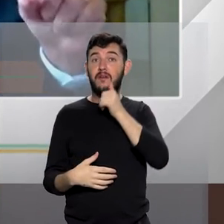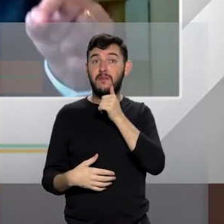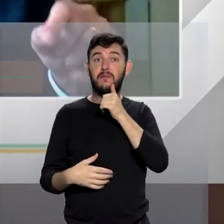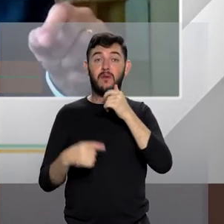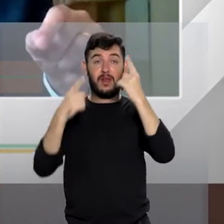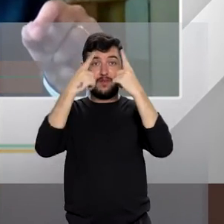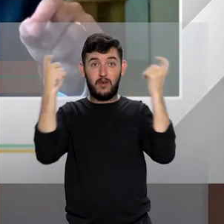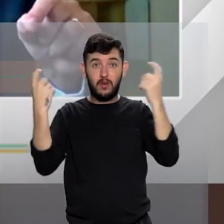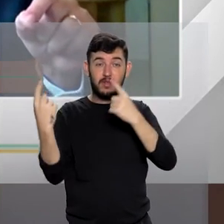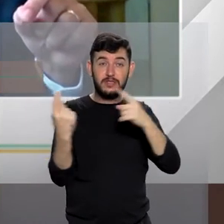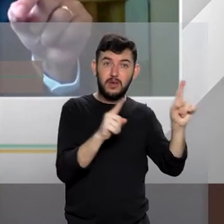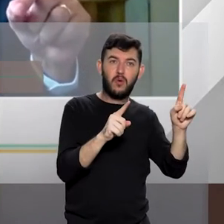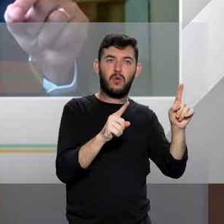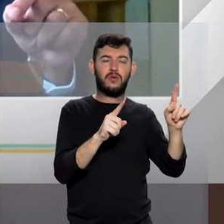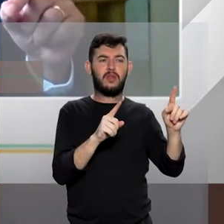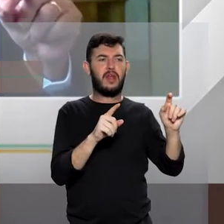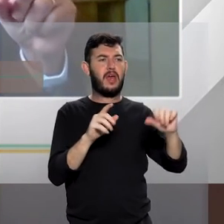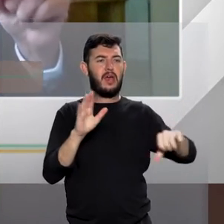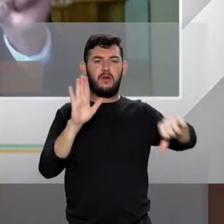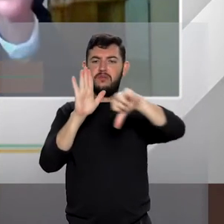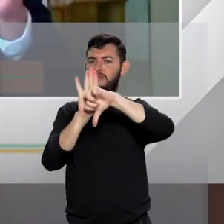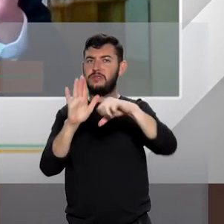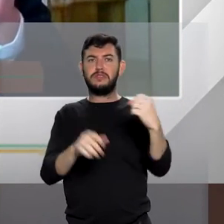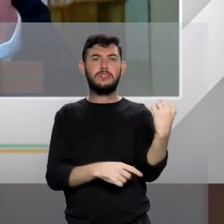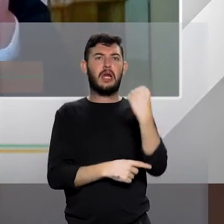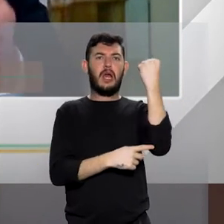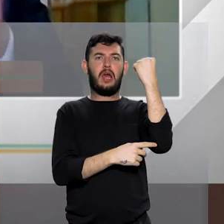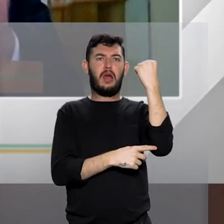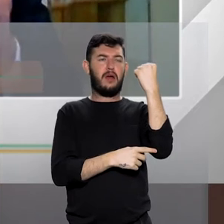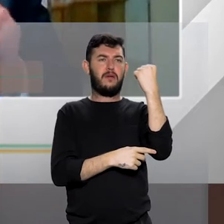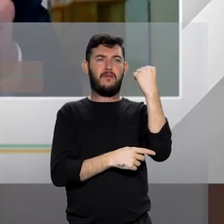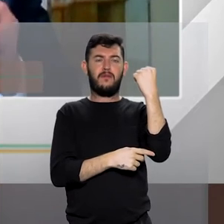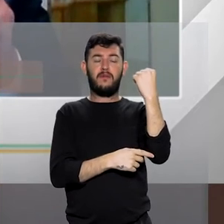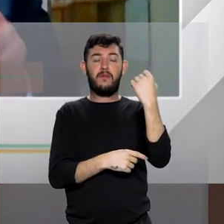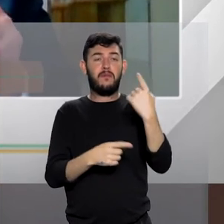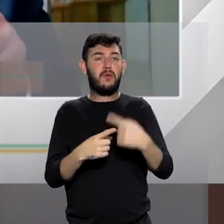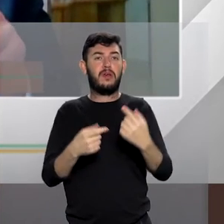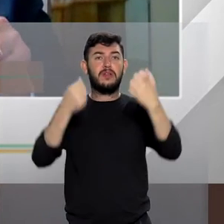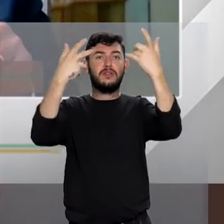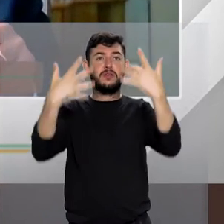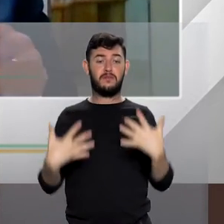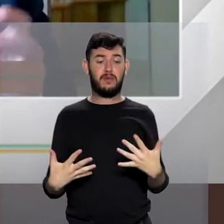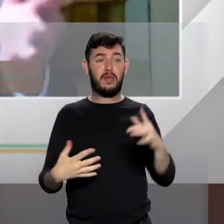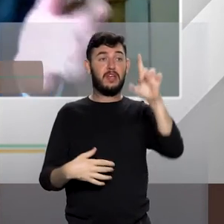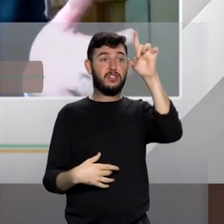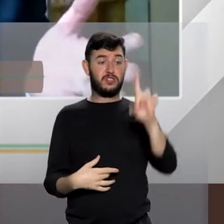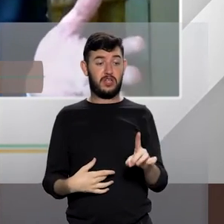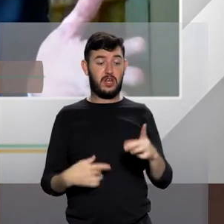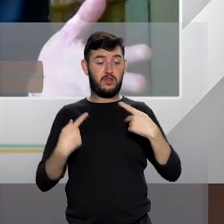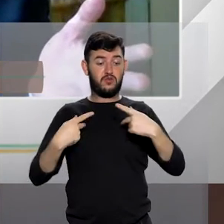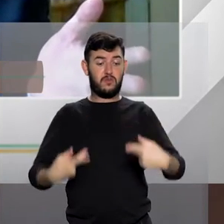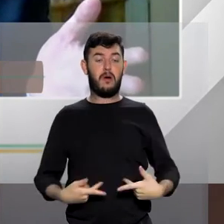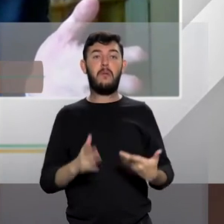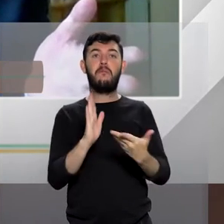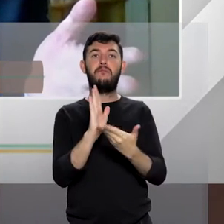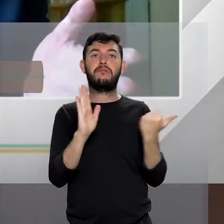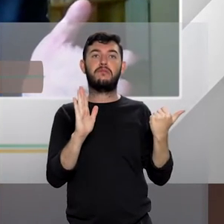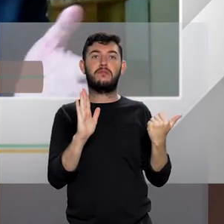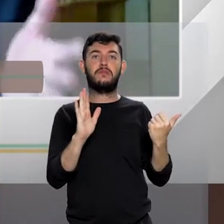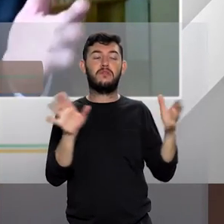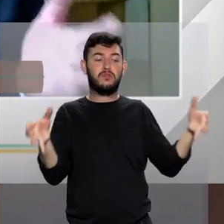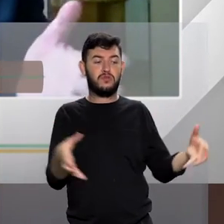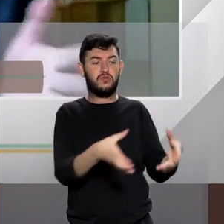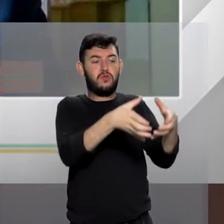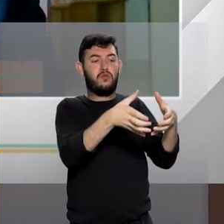crime de primeiríssima categoria, porque ela está tratando diretamente de violações de direitos humanos de uma parcela significativa da